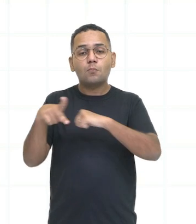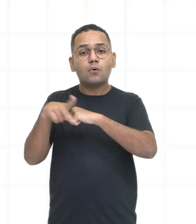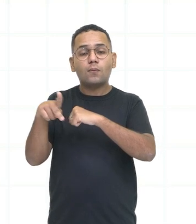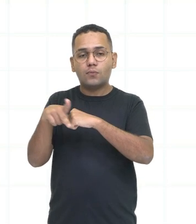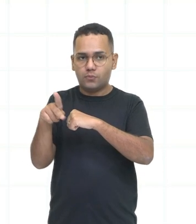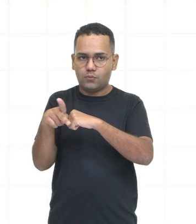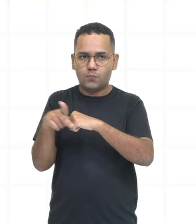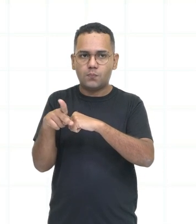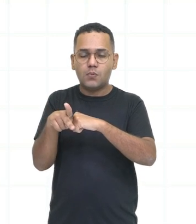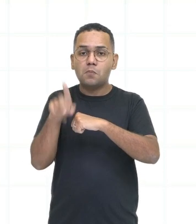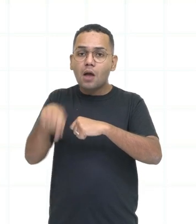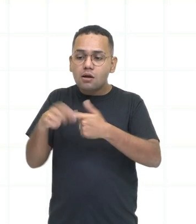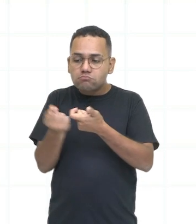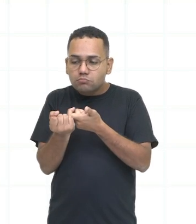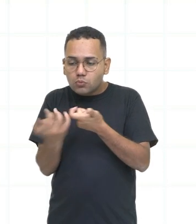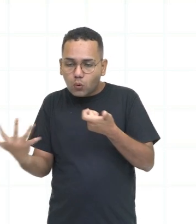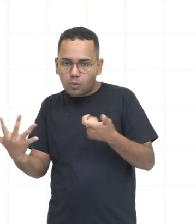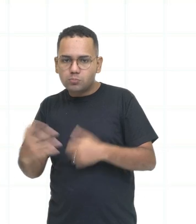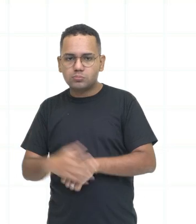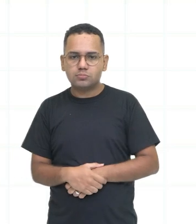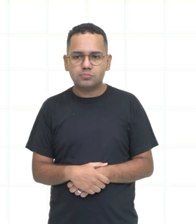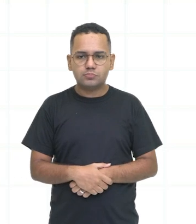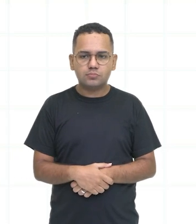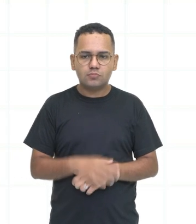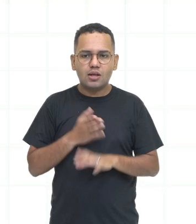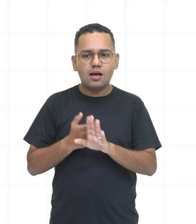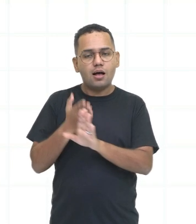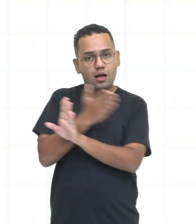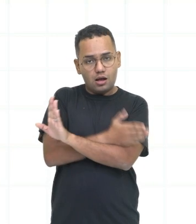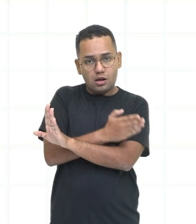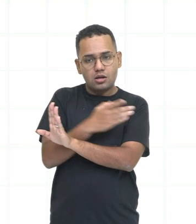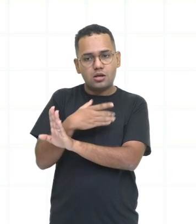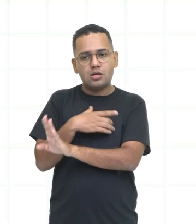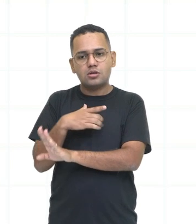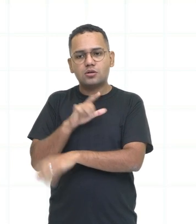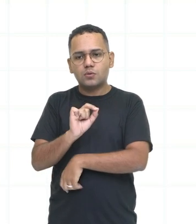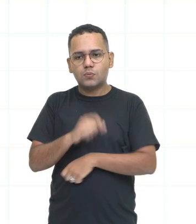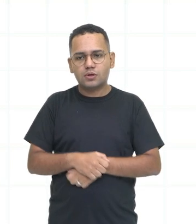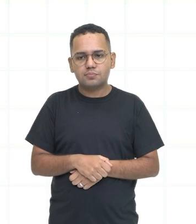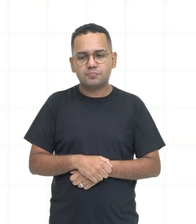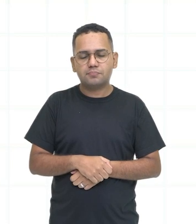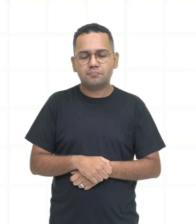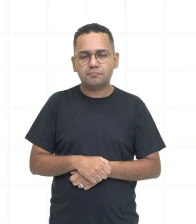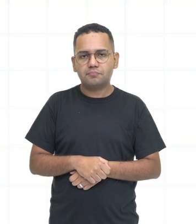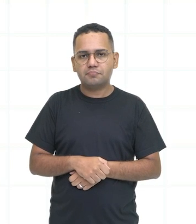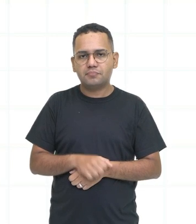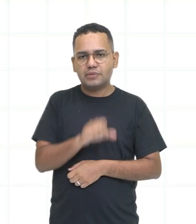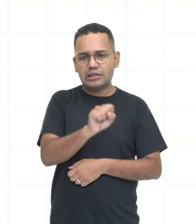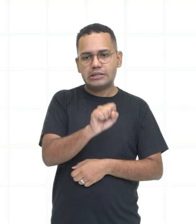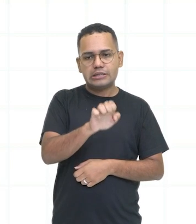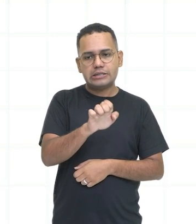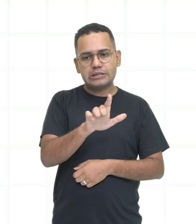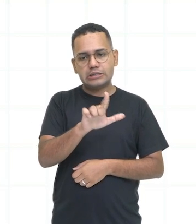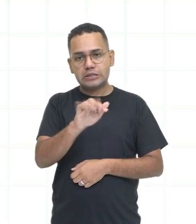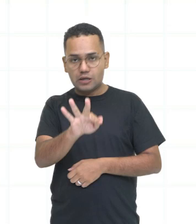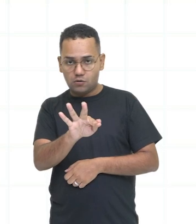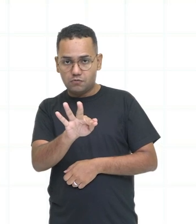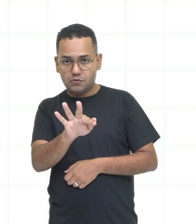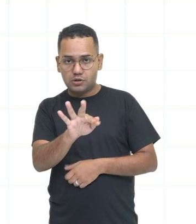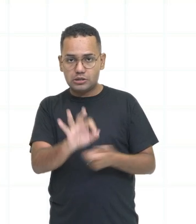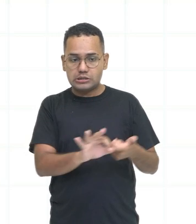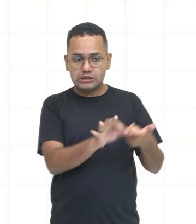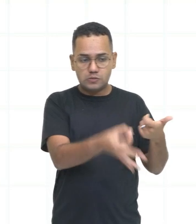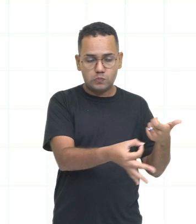que no plural eu tenho self, que eu utilizo com singular, né? Com pronomes do singular. E